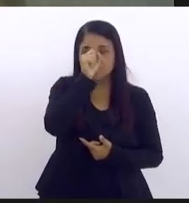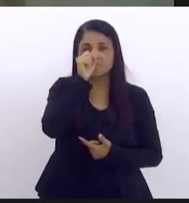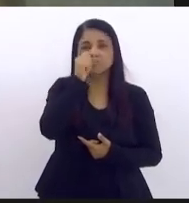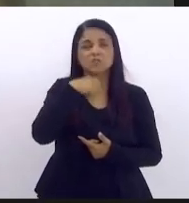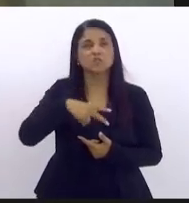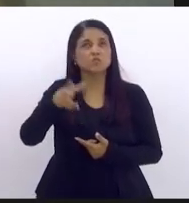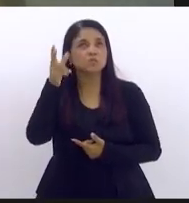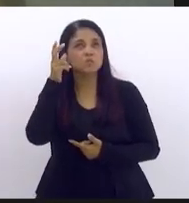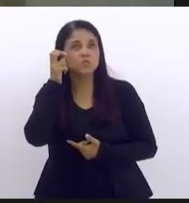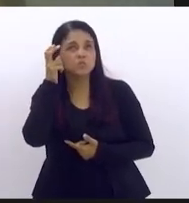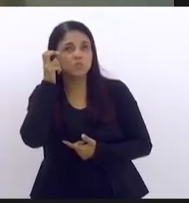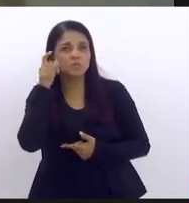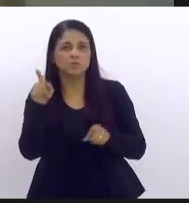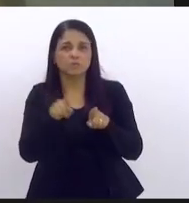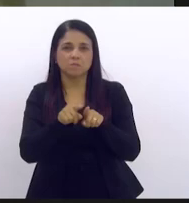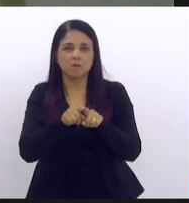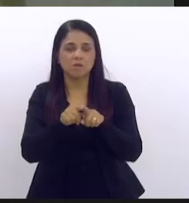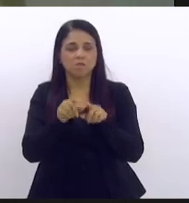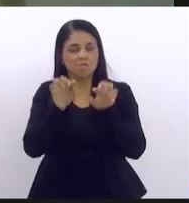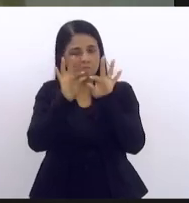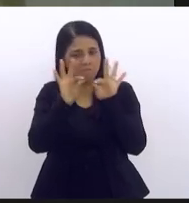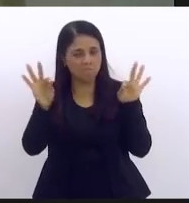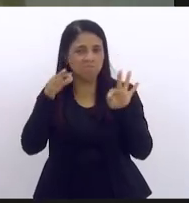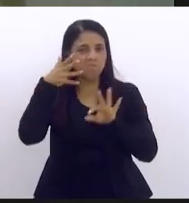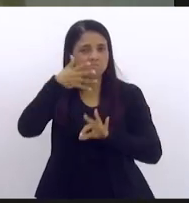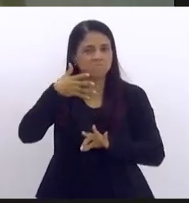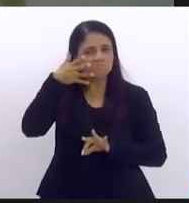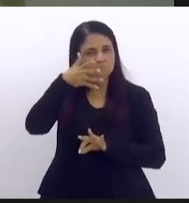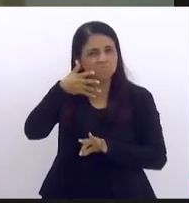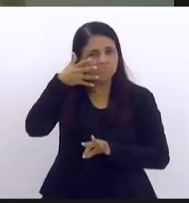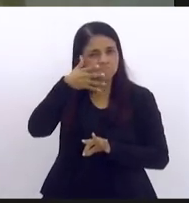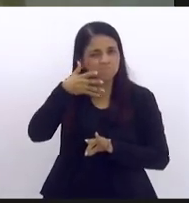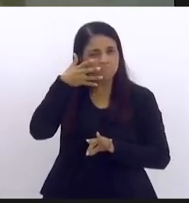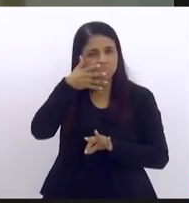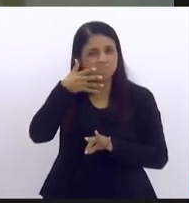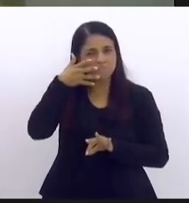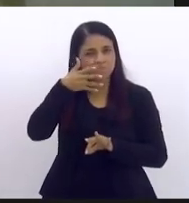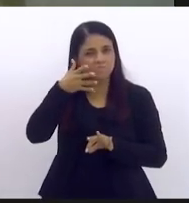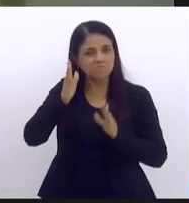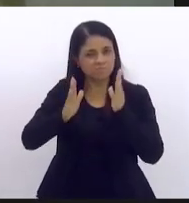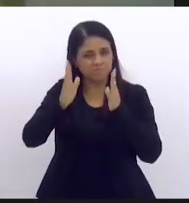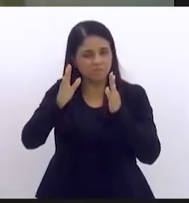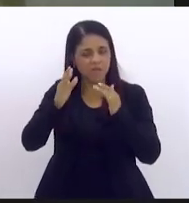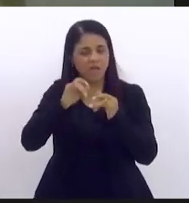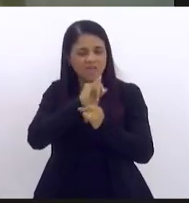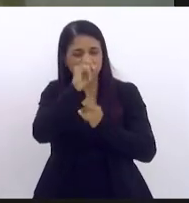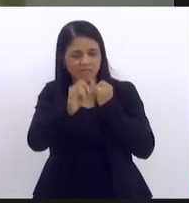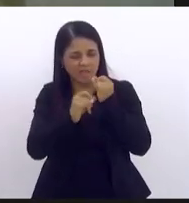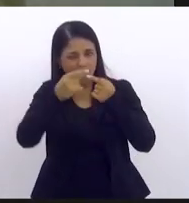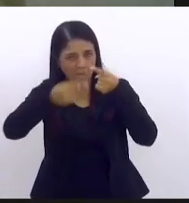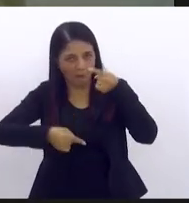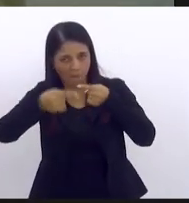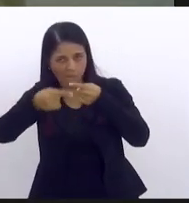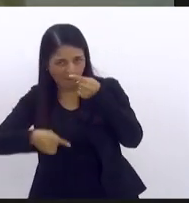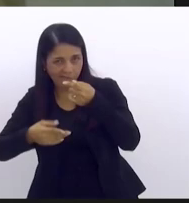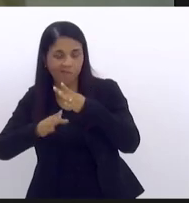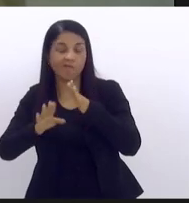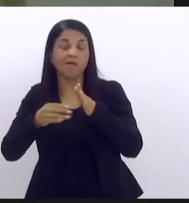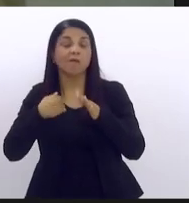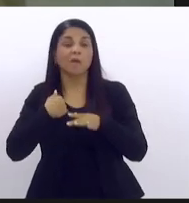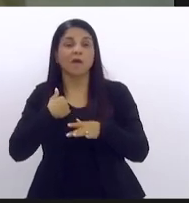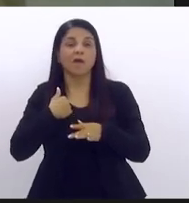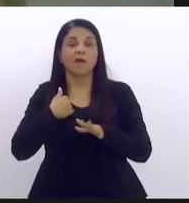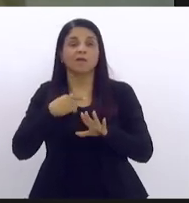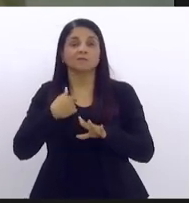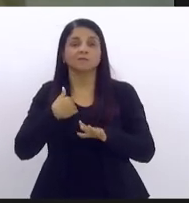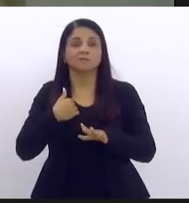escutando eu escutei um trecho do discurso do deputado depois teve um problema aqui na minha internet mas eu